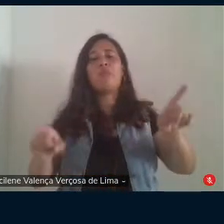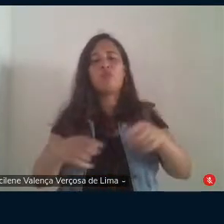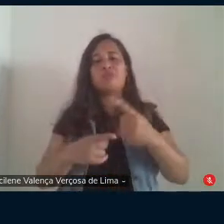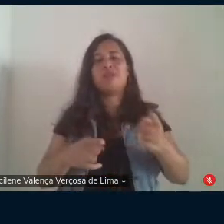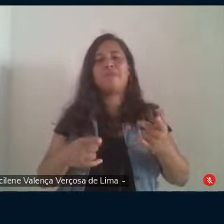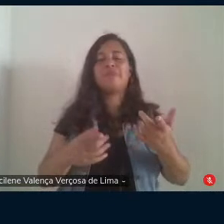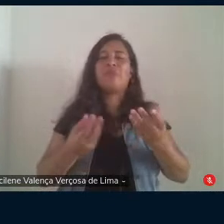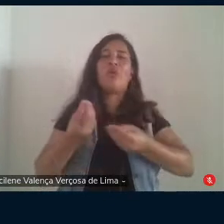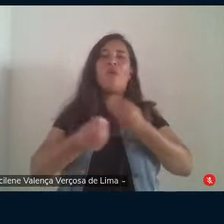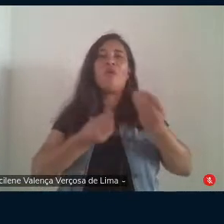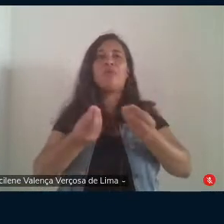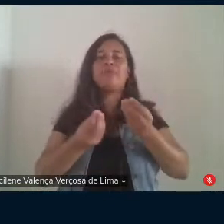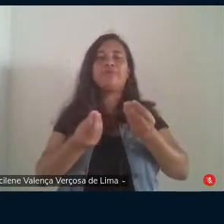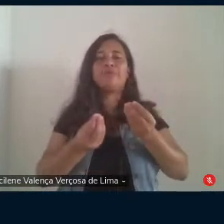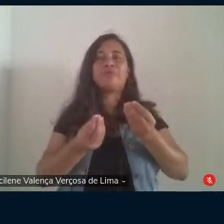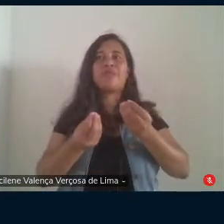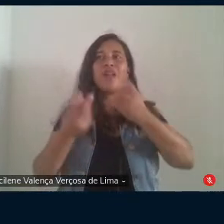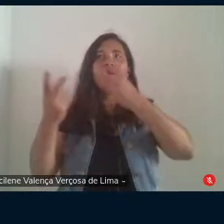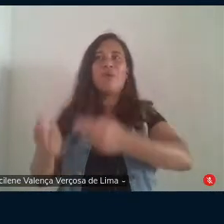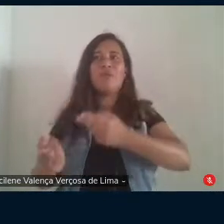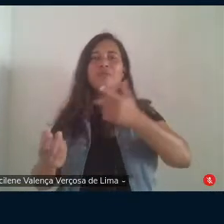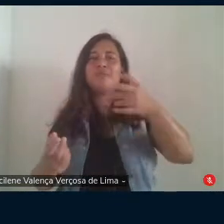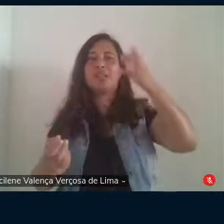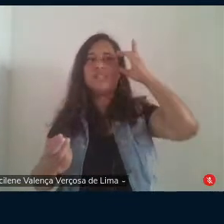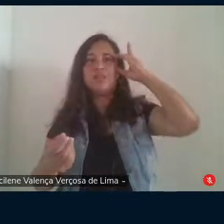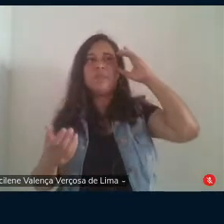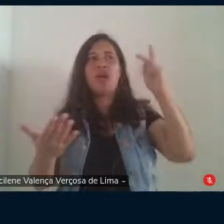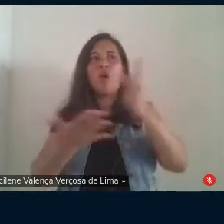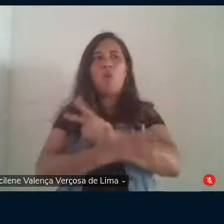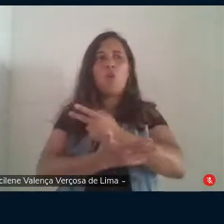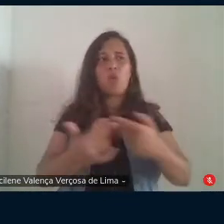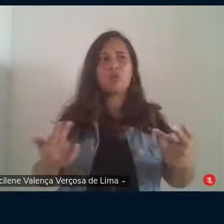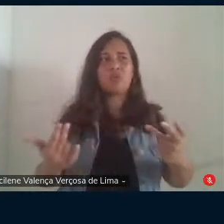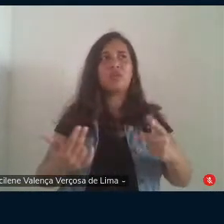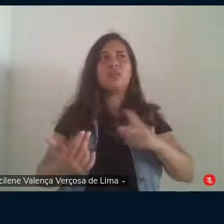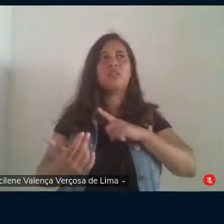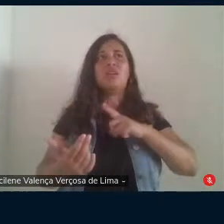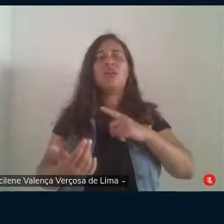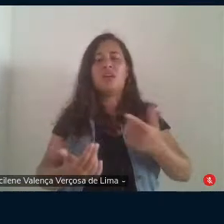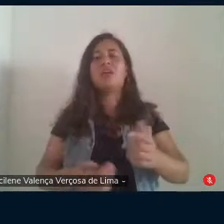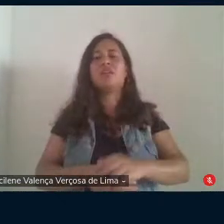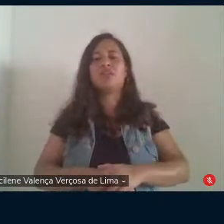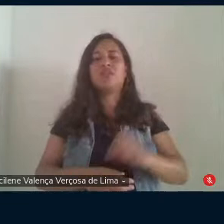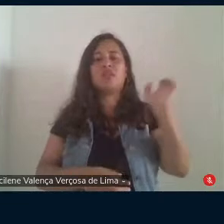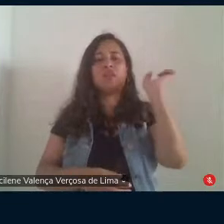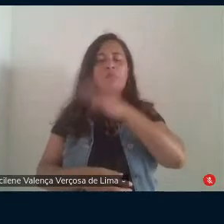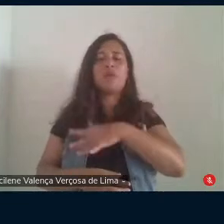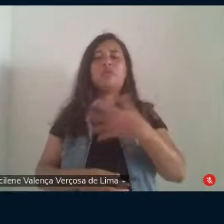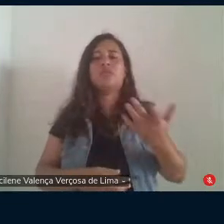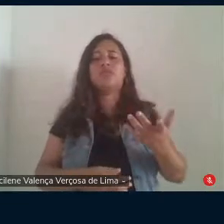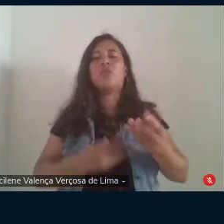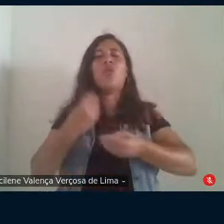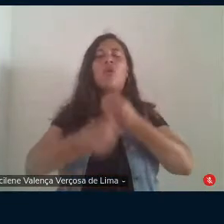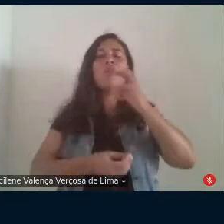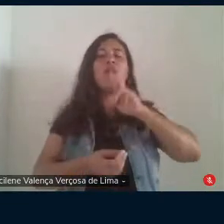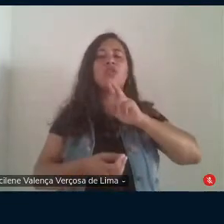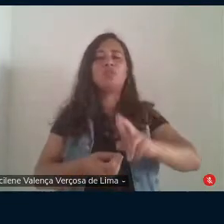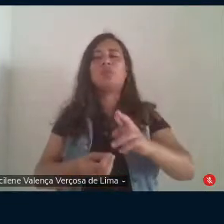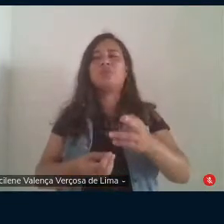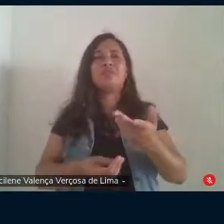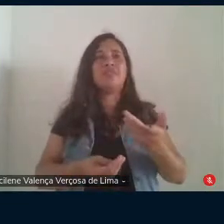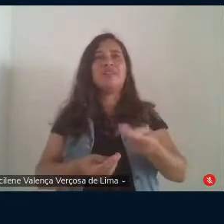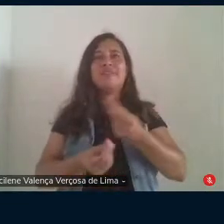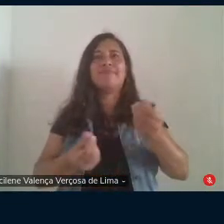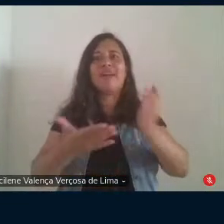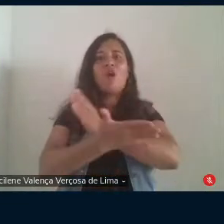na dose? Será que deu uma erro no amor? Um fenômeno tão complexo como esse não admite respostas simplistas como alguns